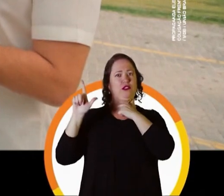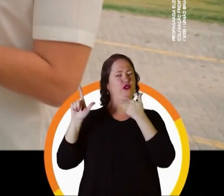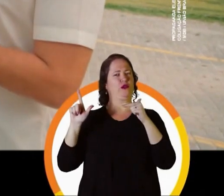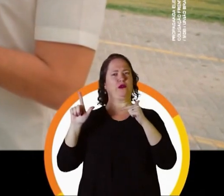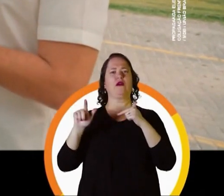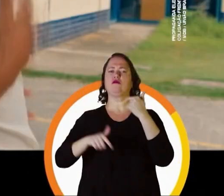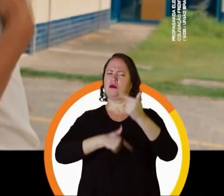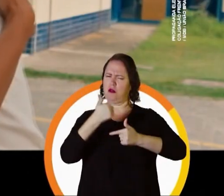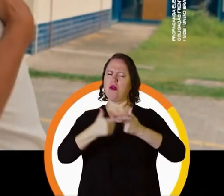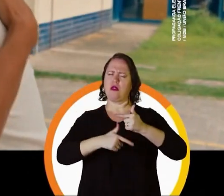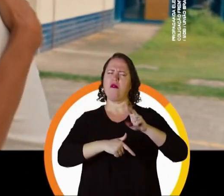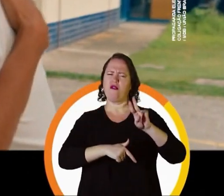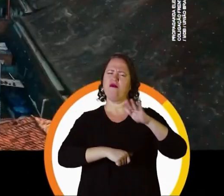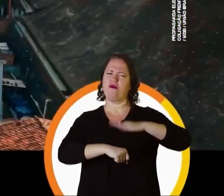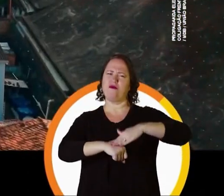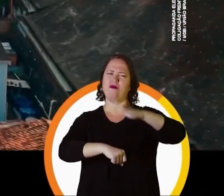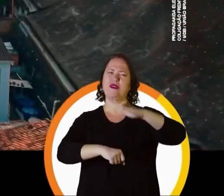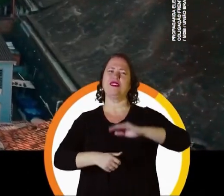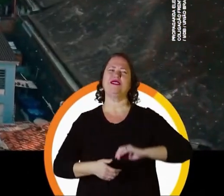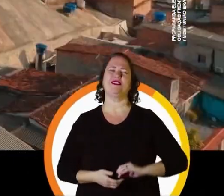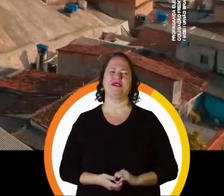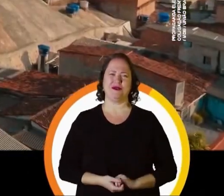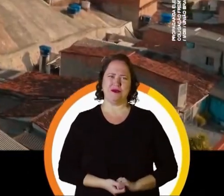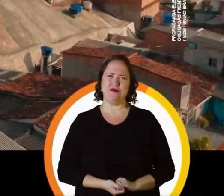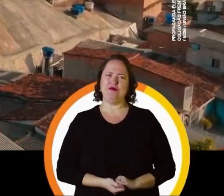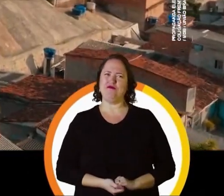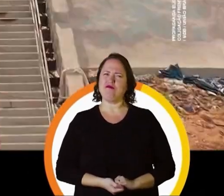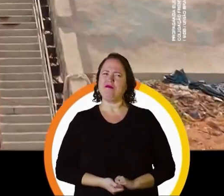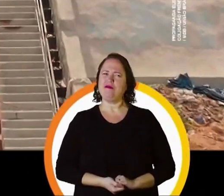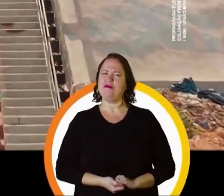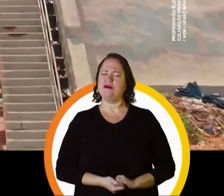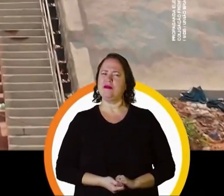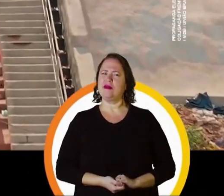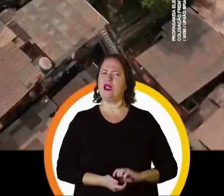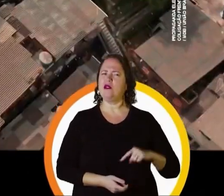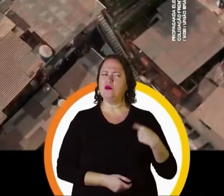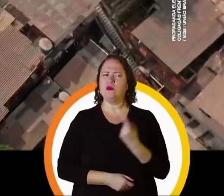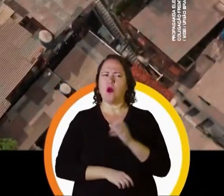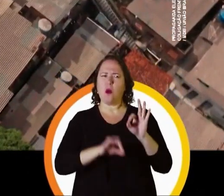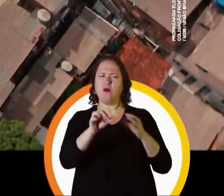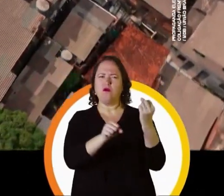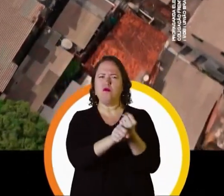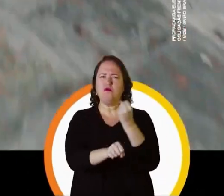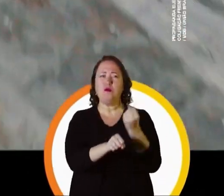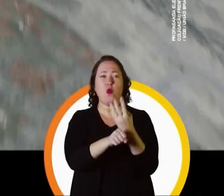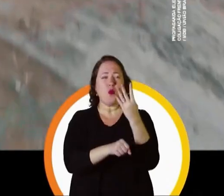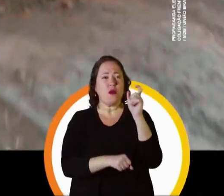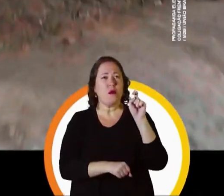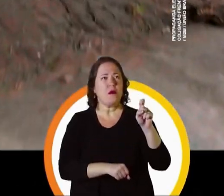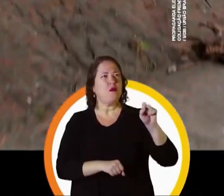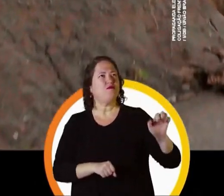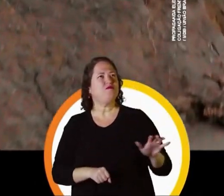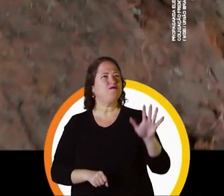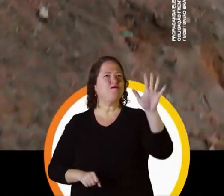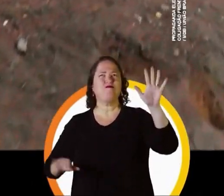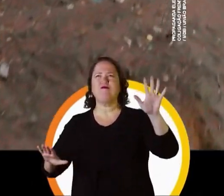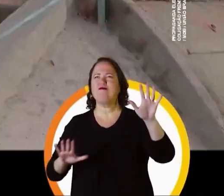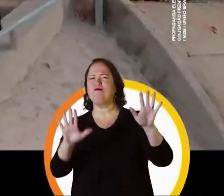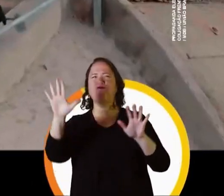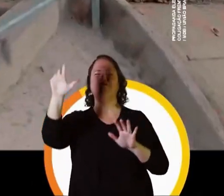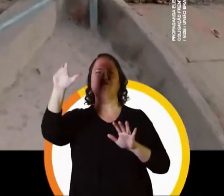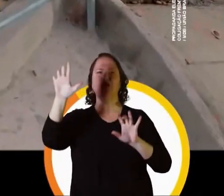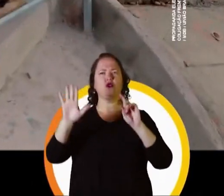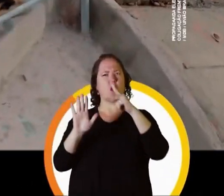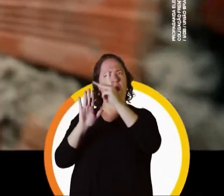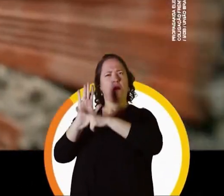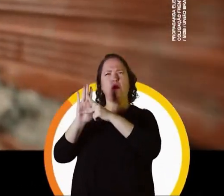por aqui. A gente vai abrir mais ainda. Muito obrigada. Quando realizamos mais de 4 mil obras nos morros, não estamos apenas fazendo